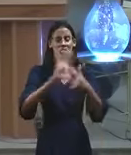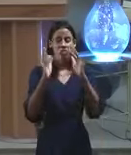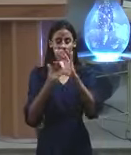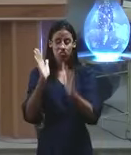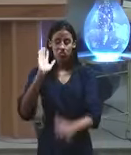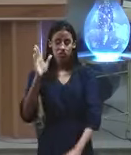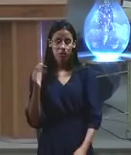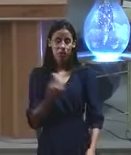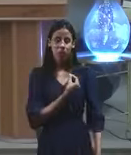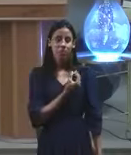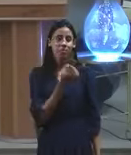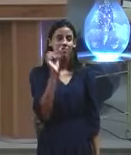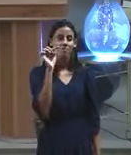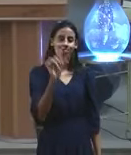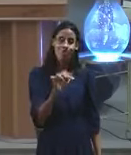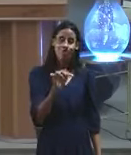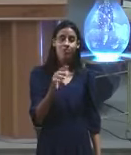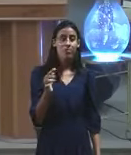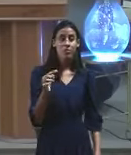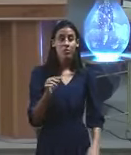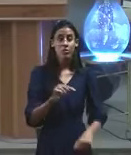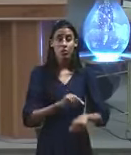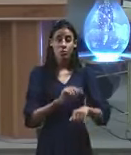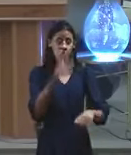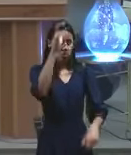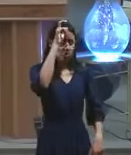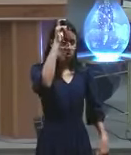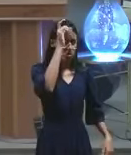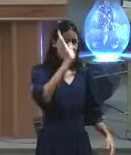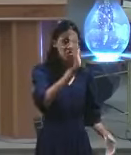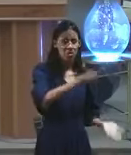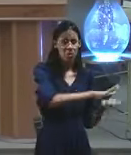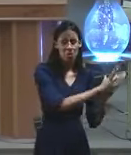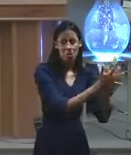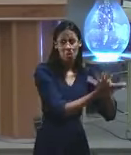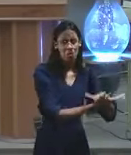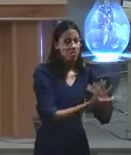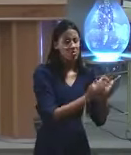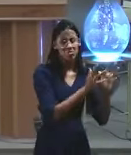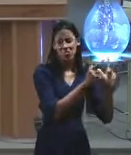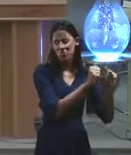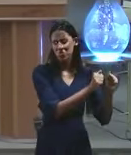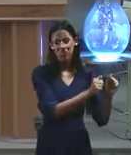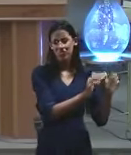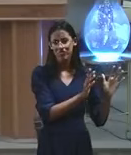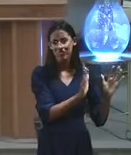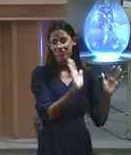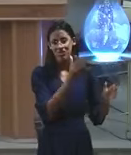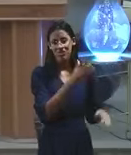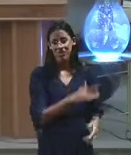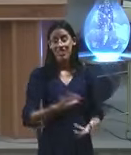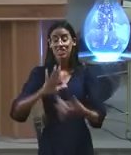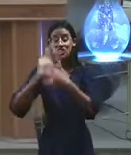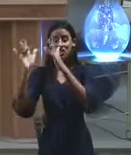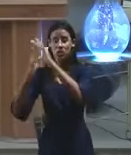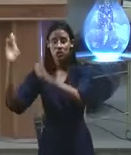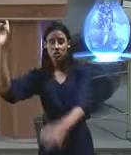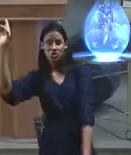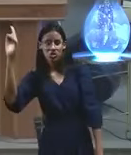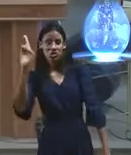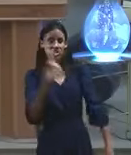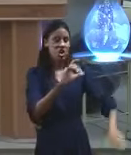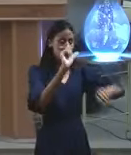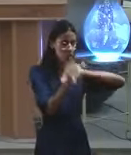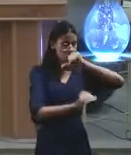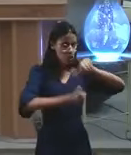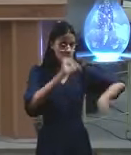olha para cá, Quando Ele chega, acabou, acabou para o diabo, acabou para o demônio, acabou para Satanás, acabou para tudo, quando Ele chega, Ele já vem libertando, Ele